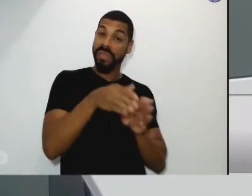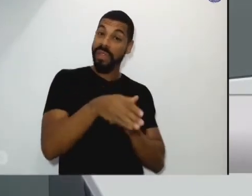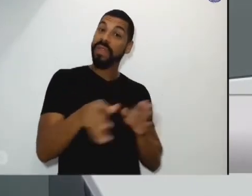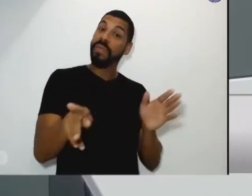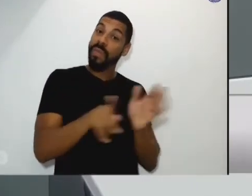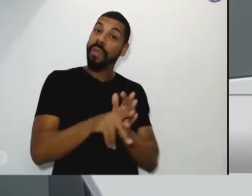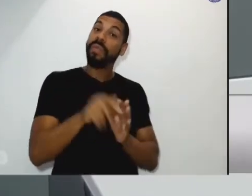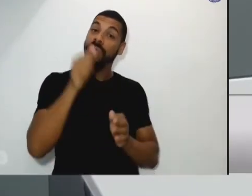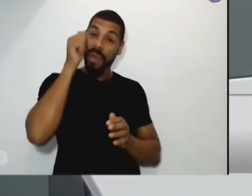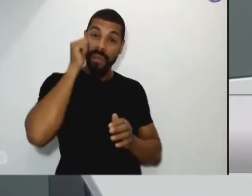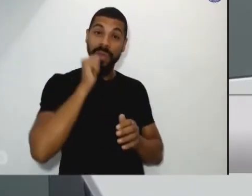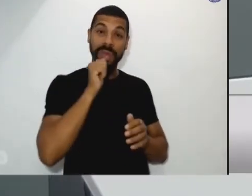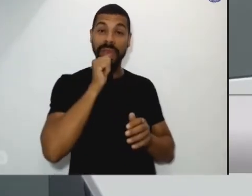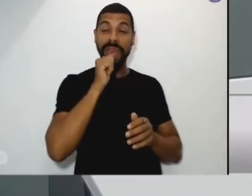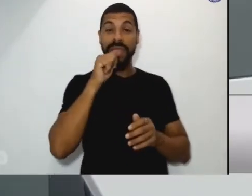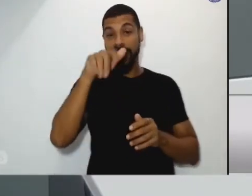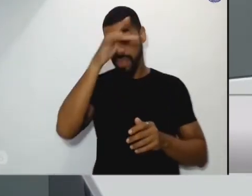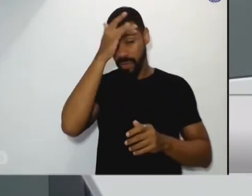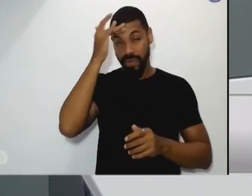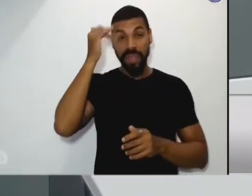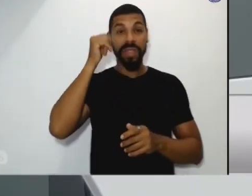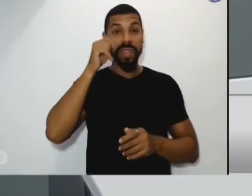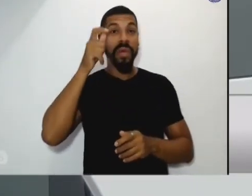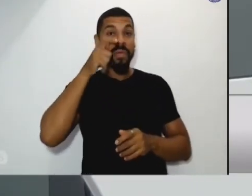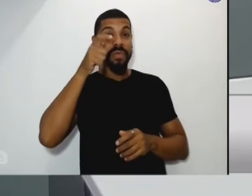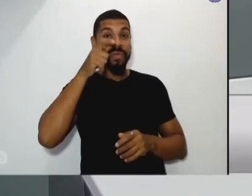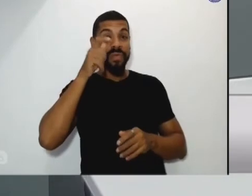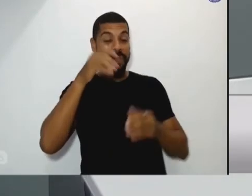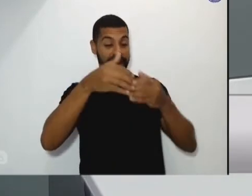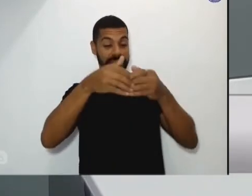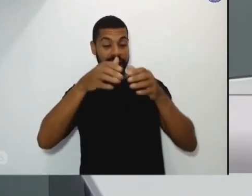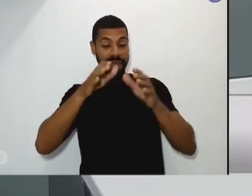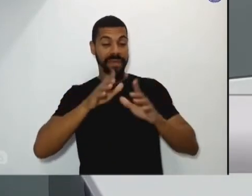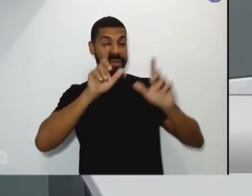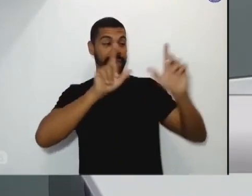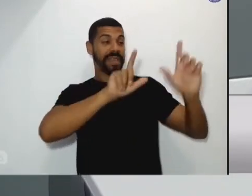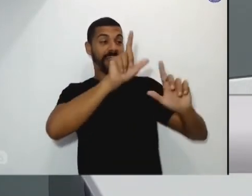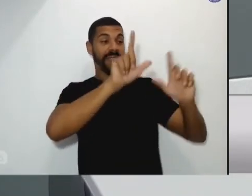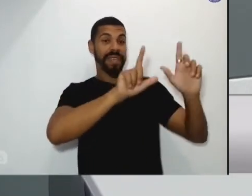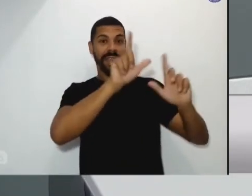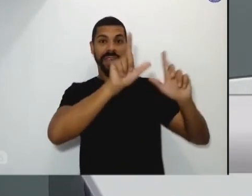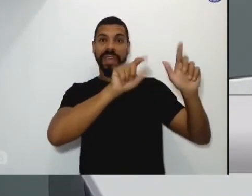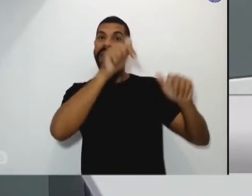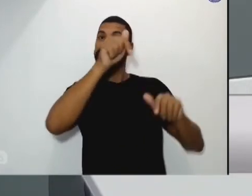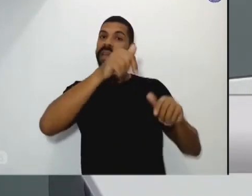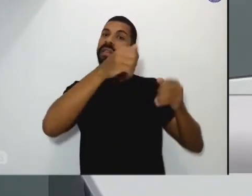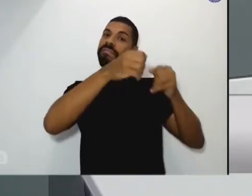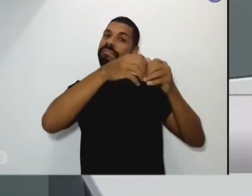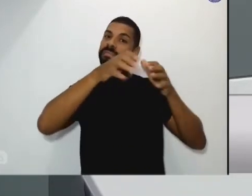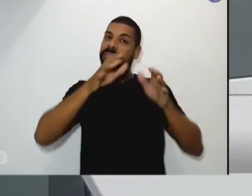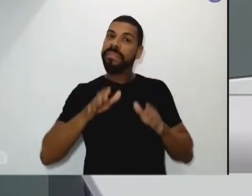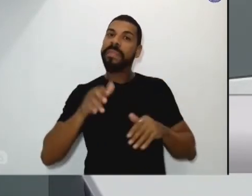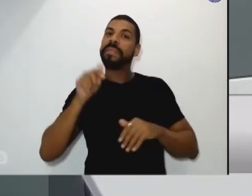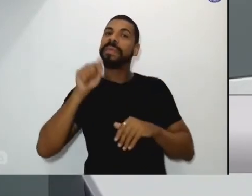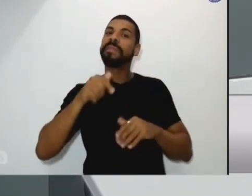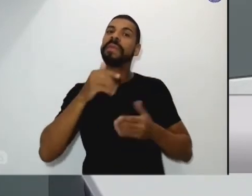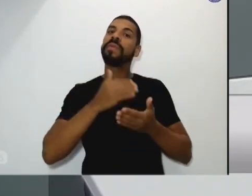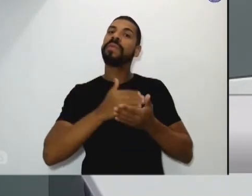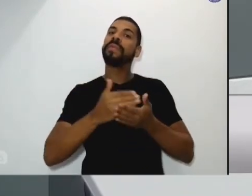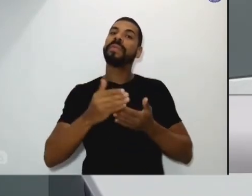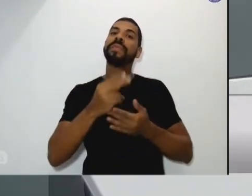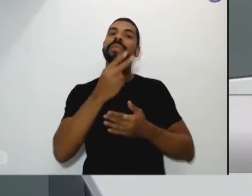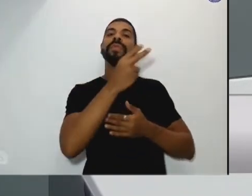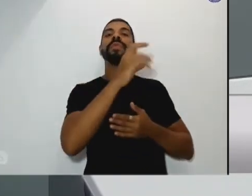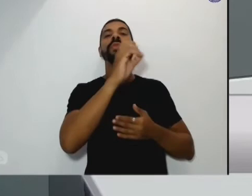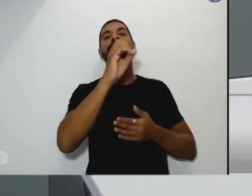ouvindo essa tv câmara saibam que tem um conselho atuante que foi colocou em funcionamento em 2013 foi um